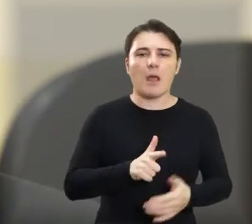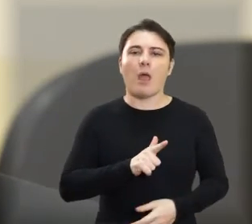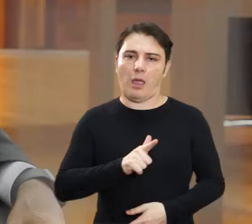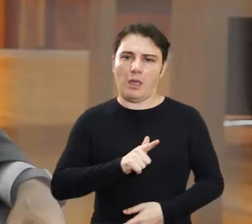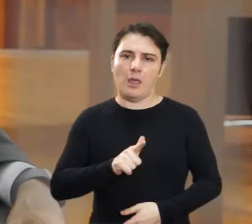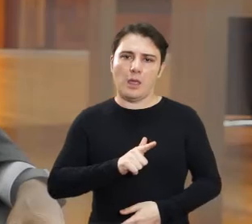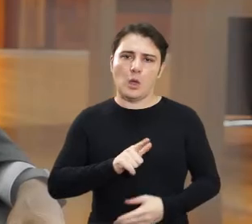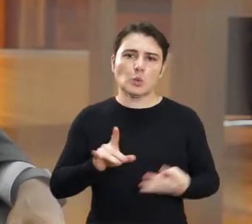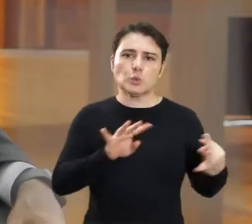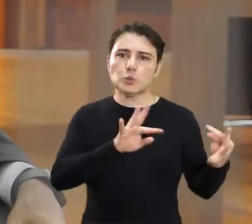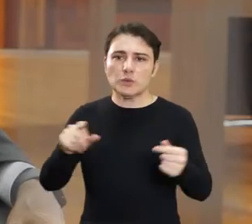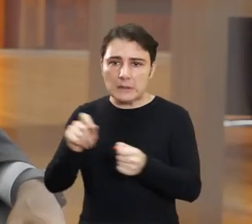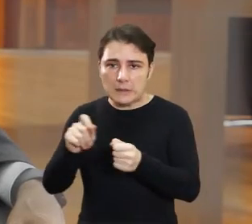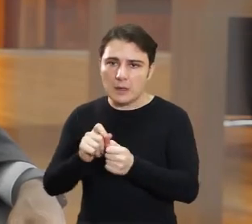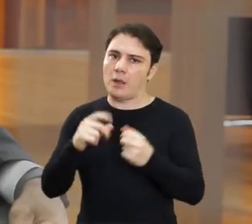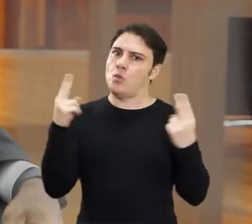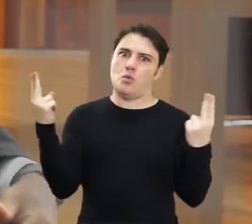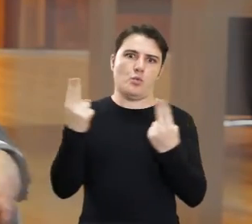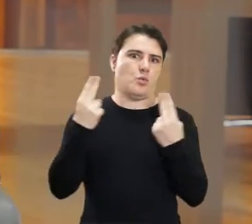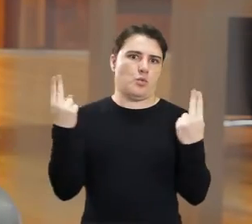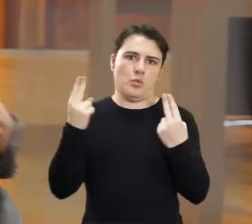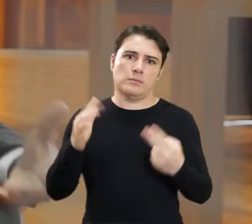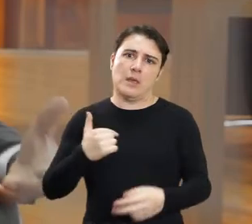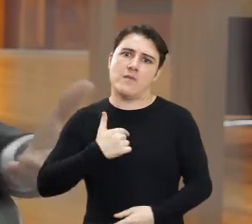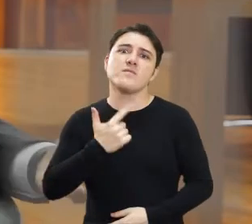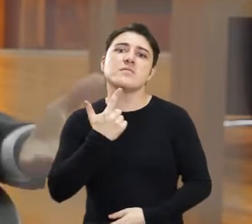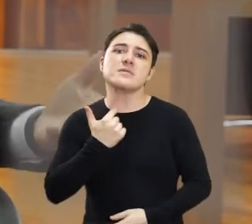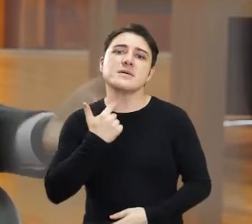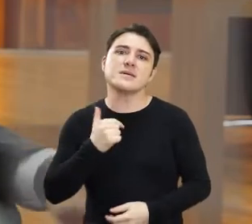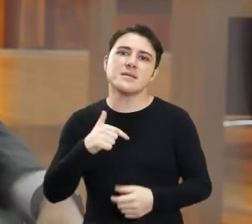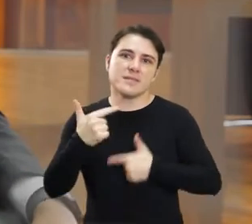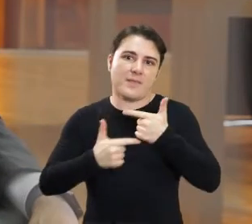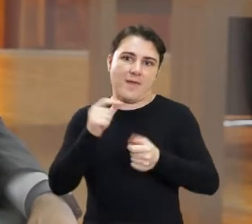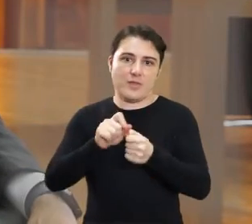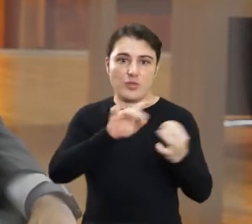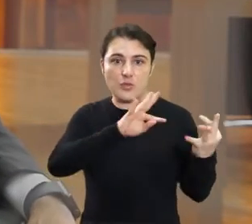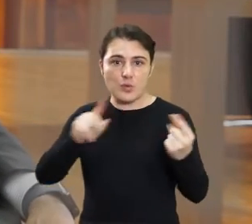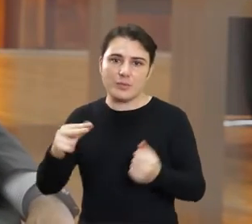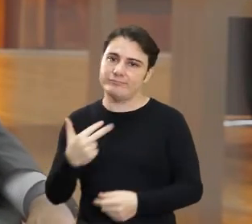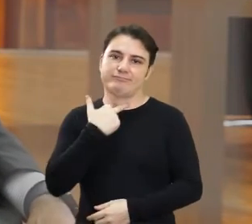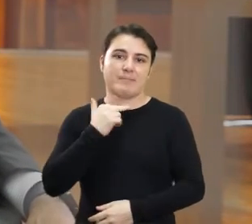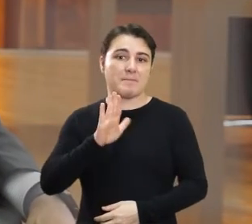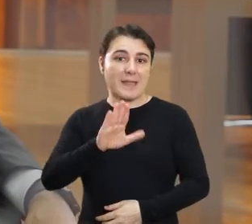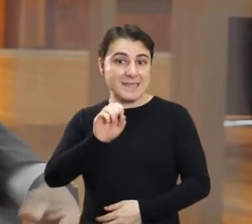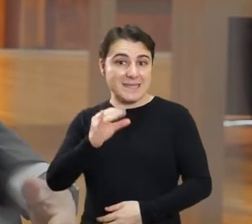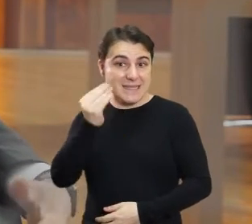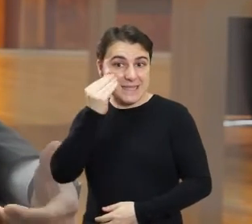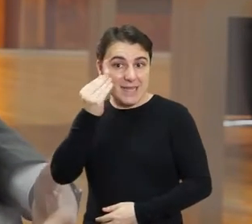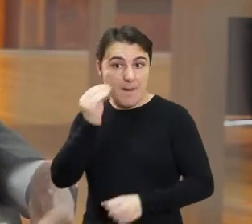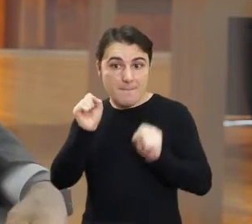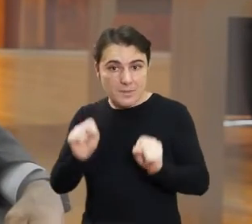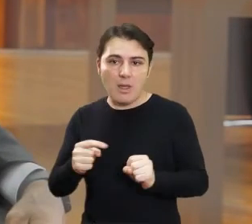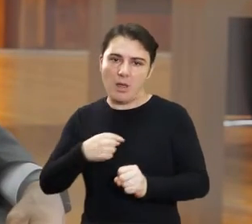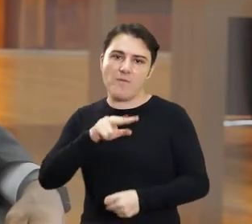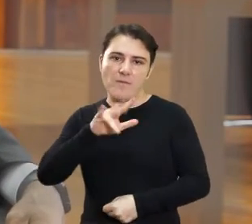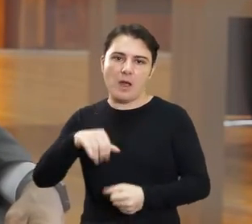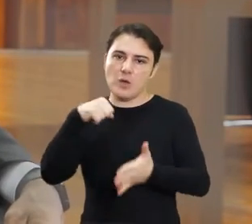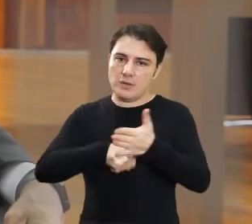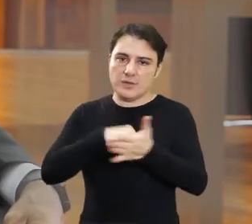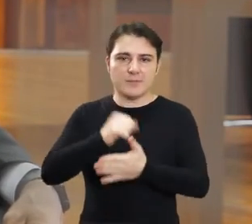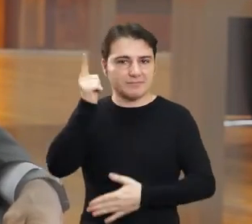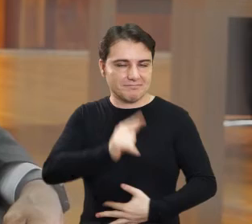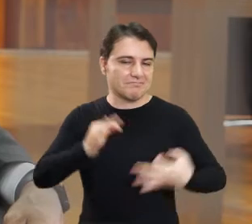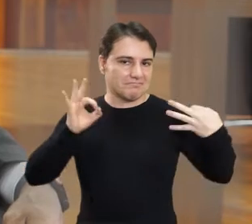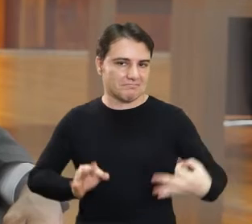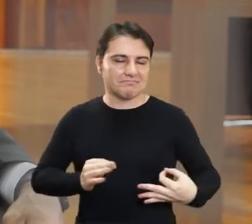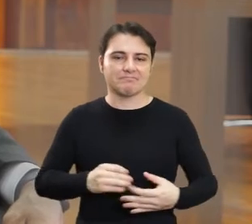nós somos limitados. Nós não podemos fazer tudo. Queria eu fazer tudo, mas não podemos. Mas aquilo que está ao nosso alcance, pode